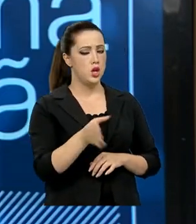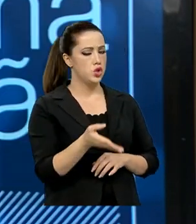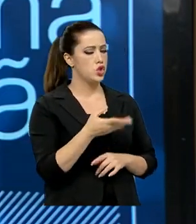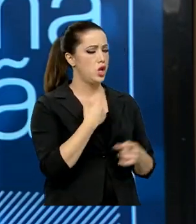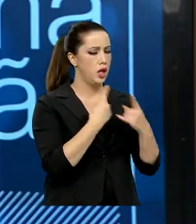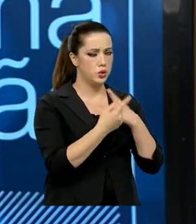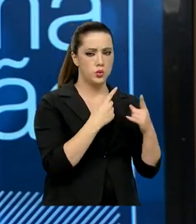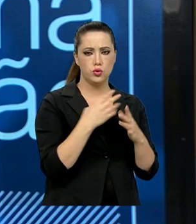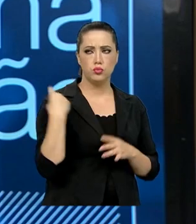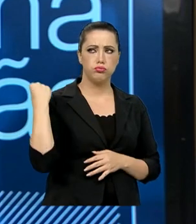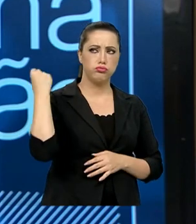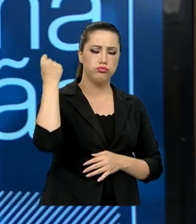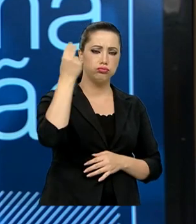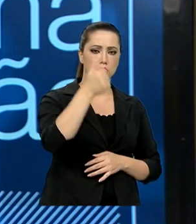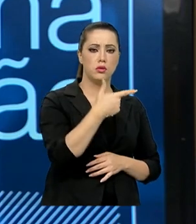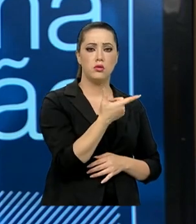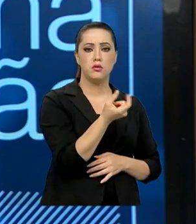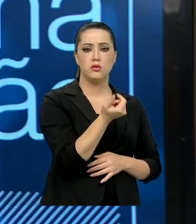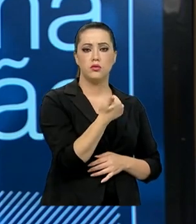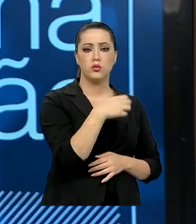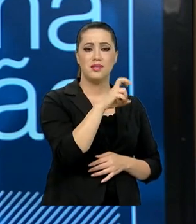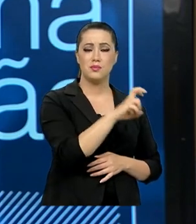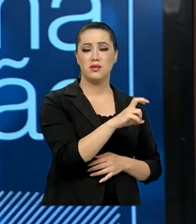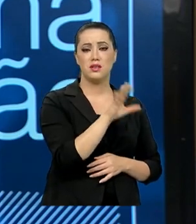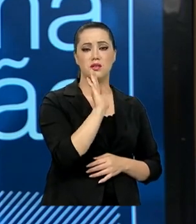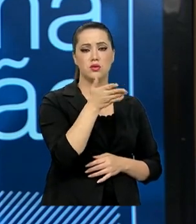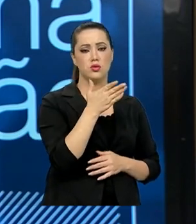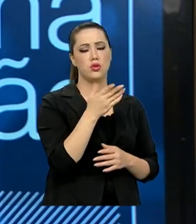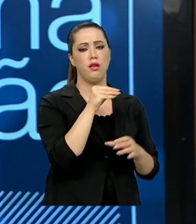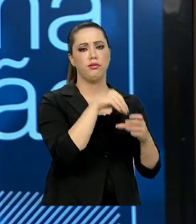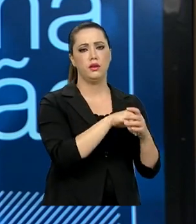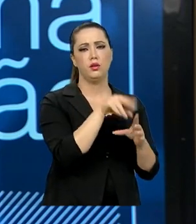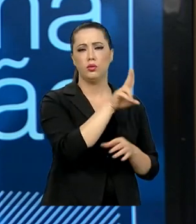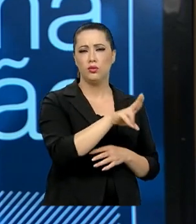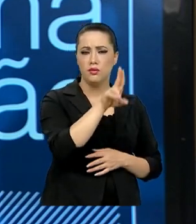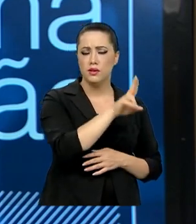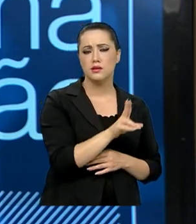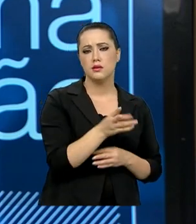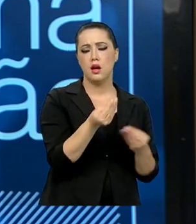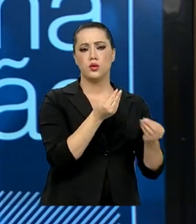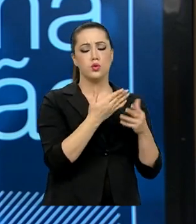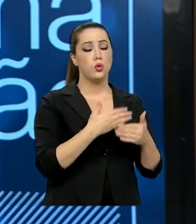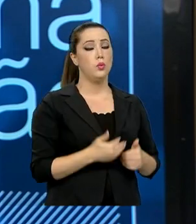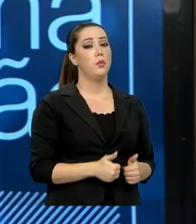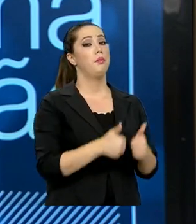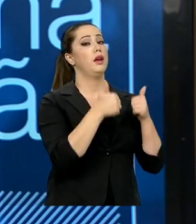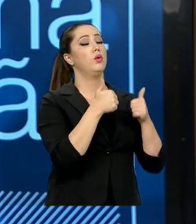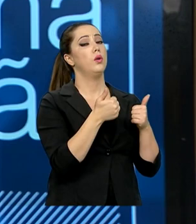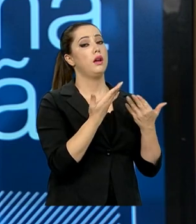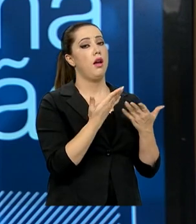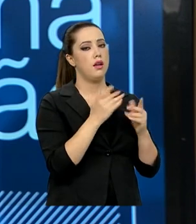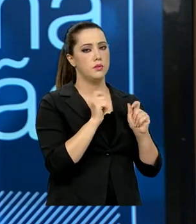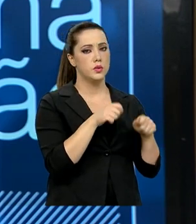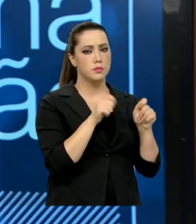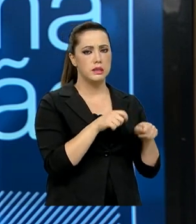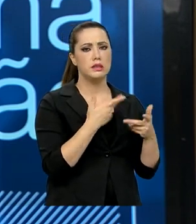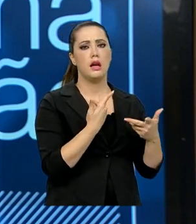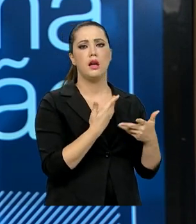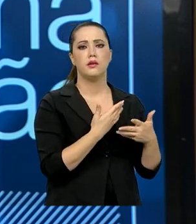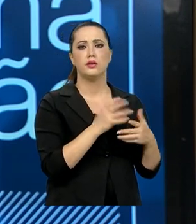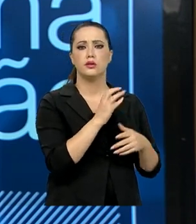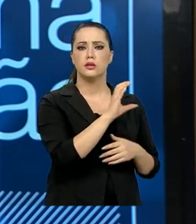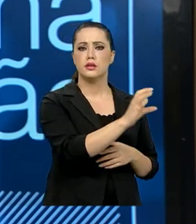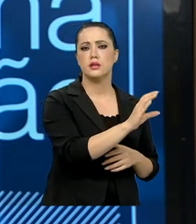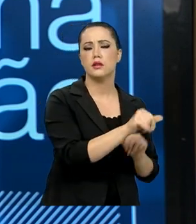na comunidade acadêmica brasileira, como melhorarmos essa produção científica